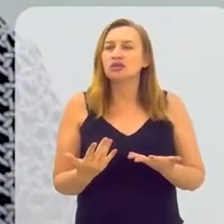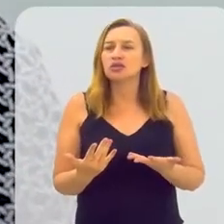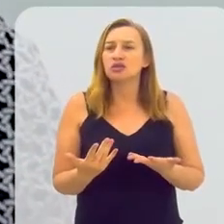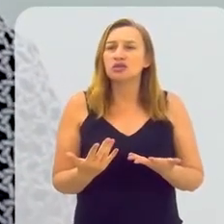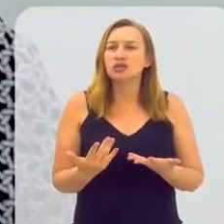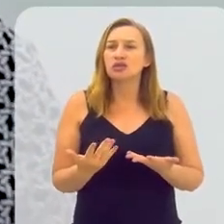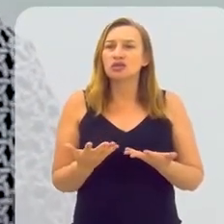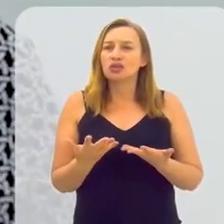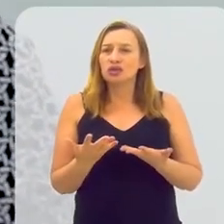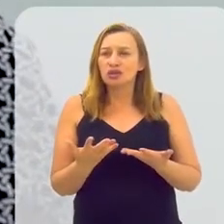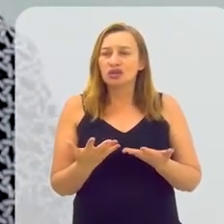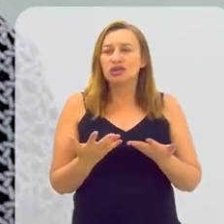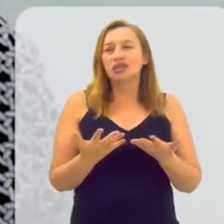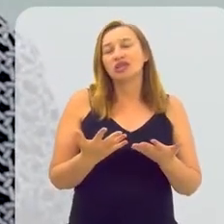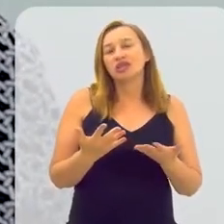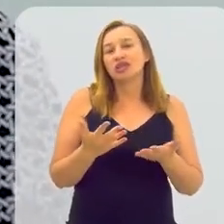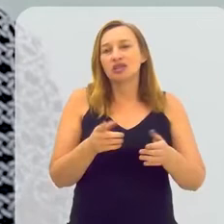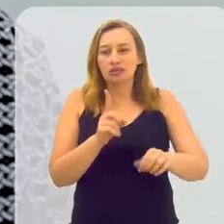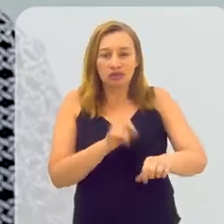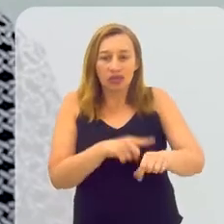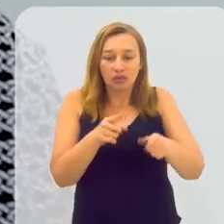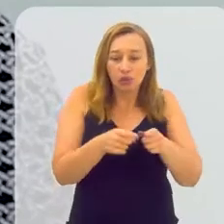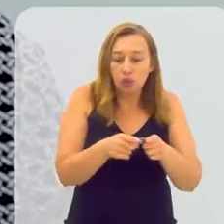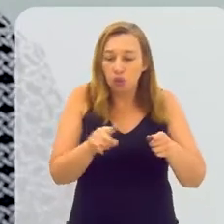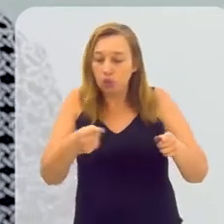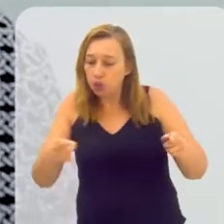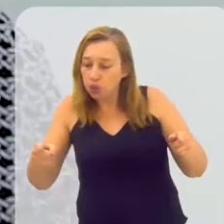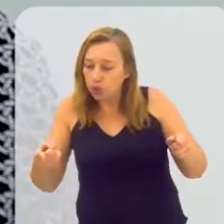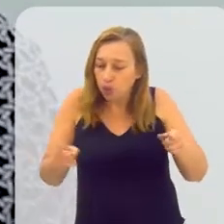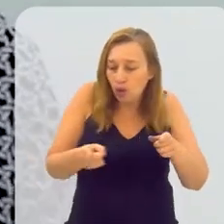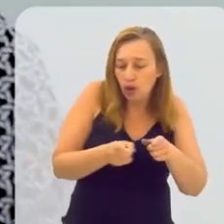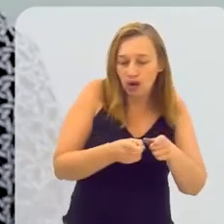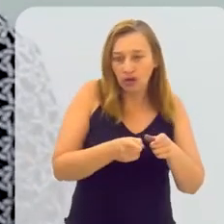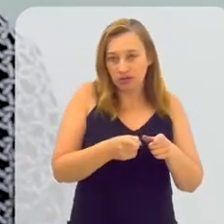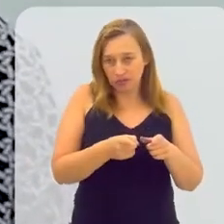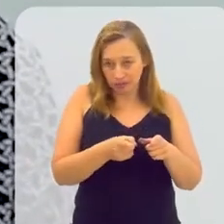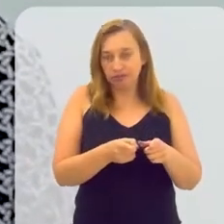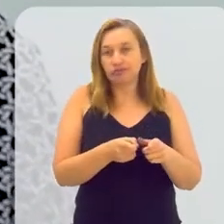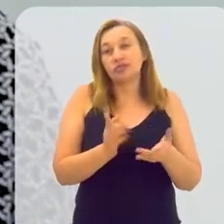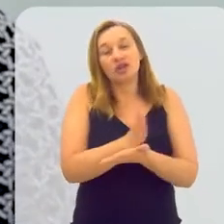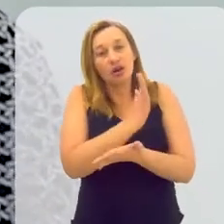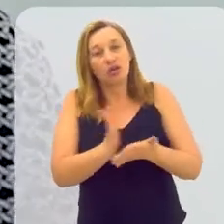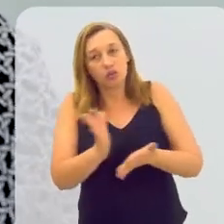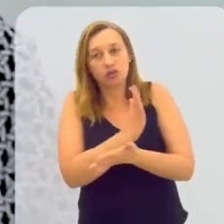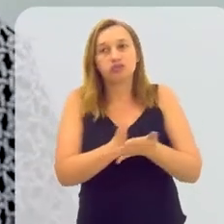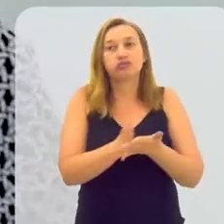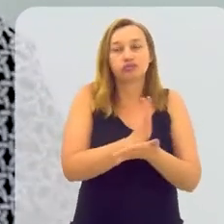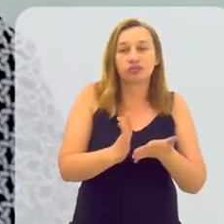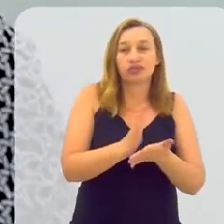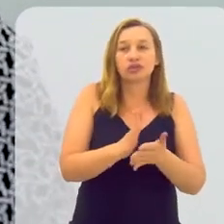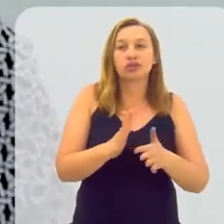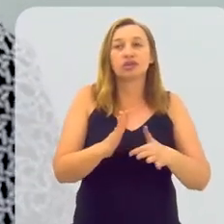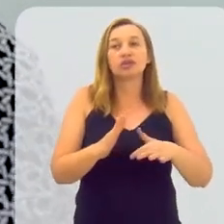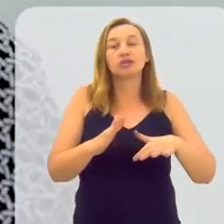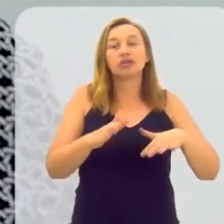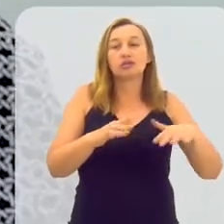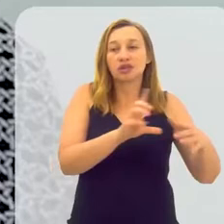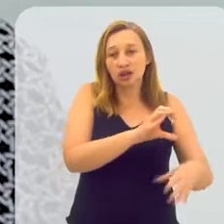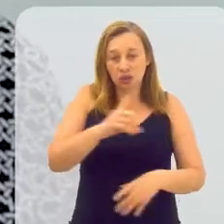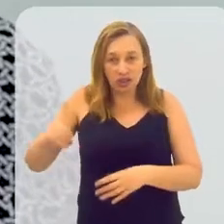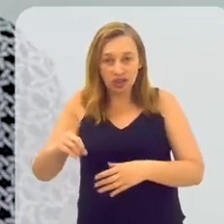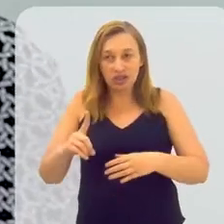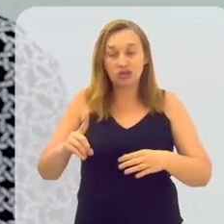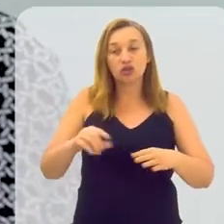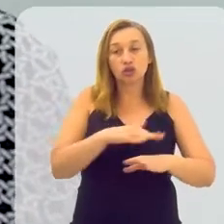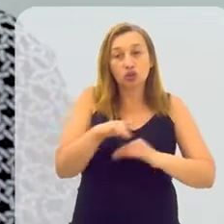perspectivas de médio e longo prazo e alguns mais de curto prazo, mas precisa ter justamente essa